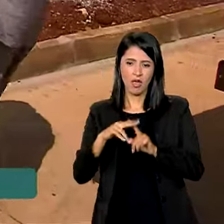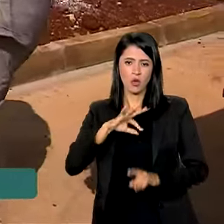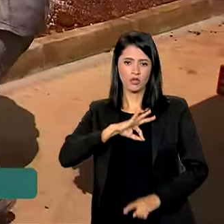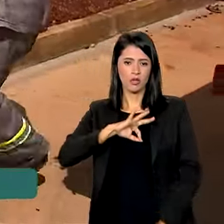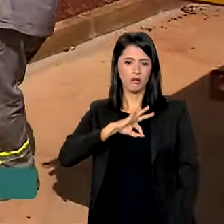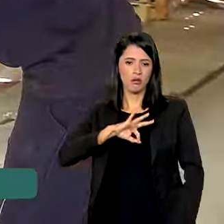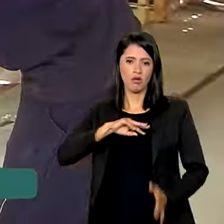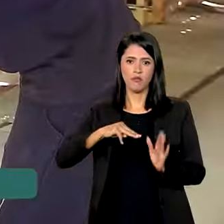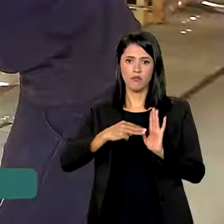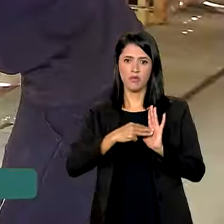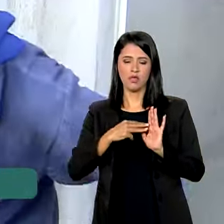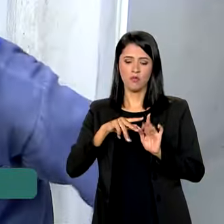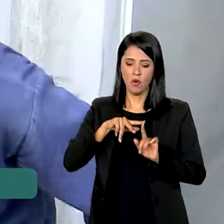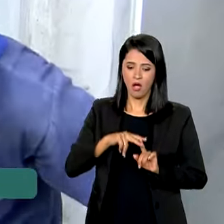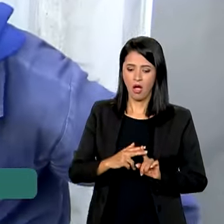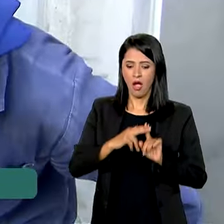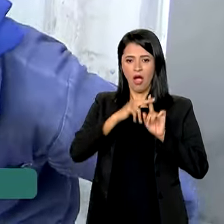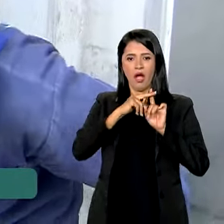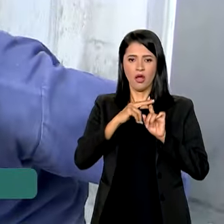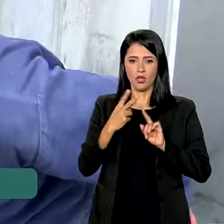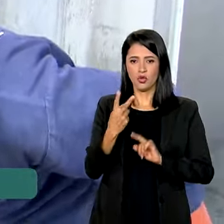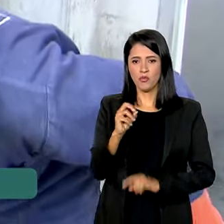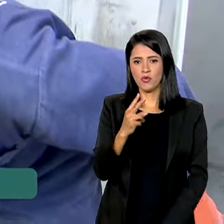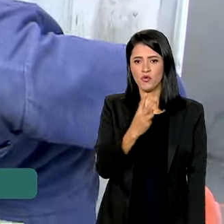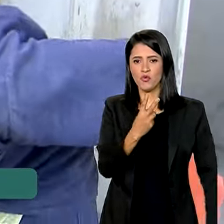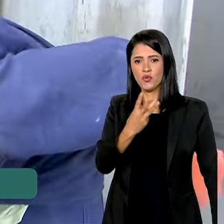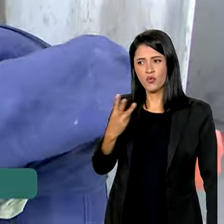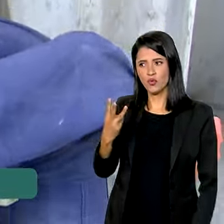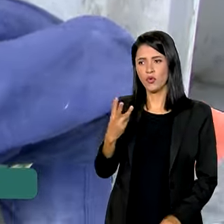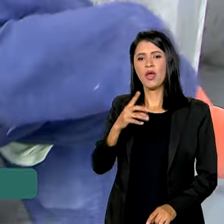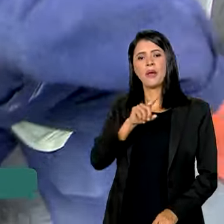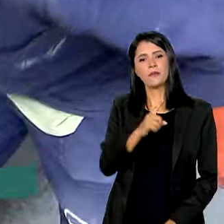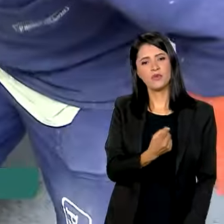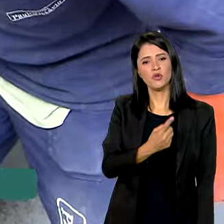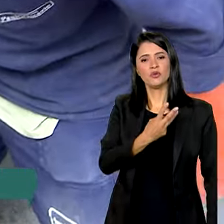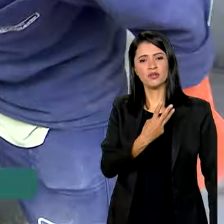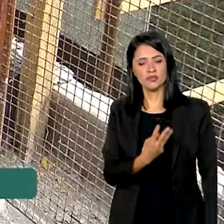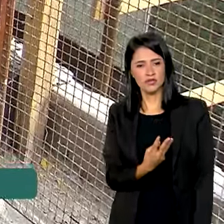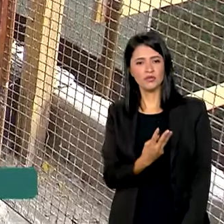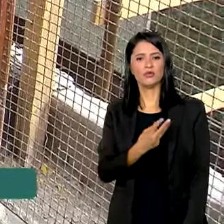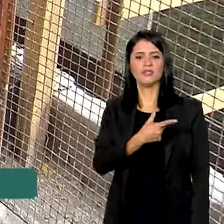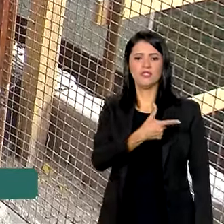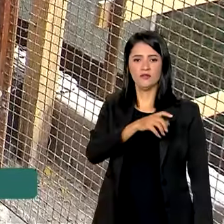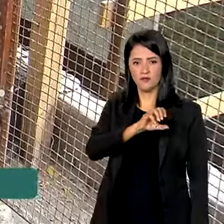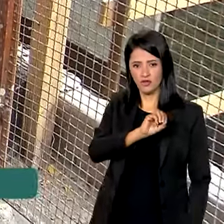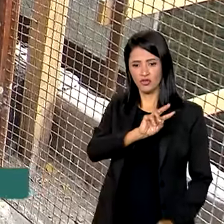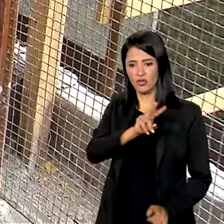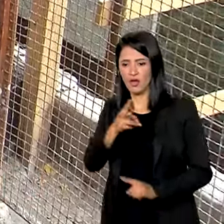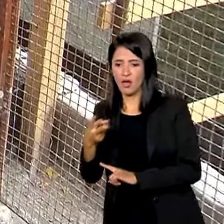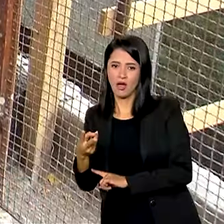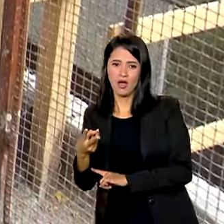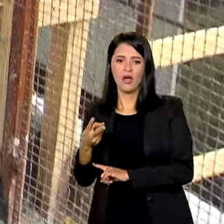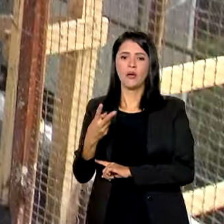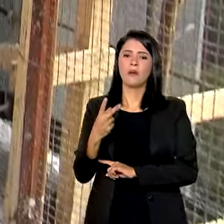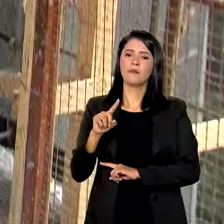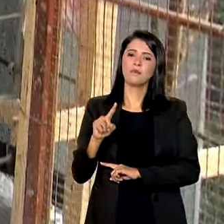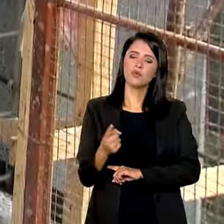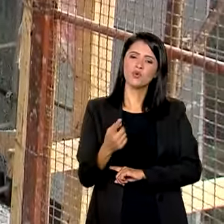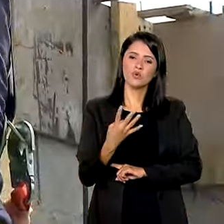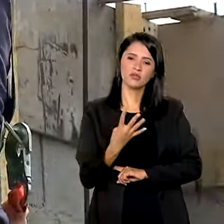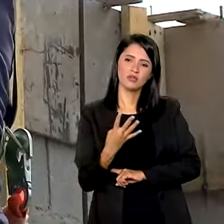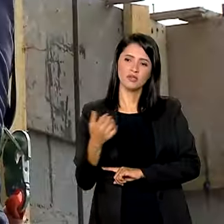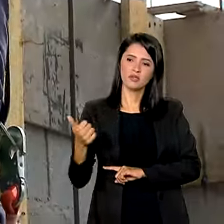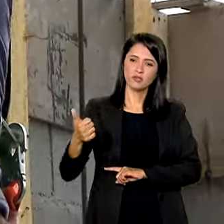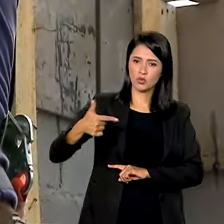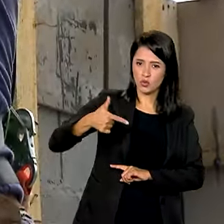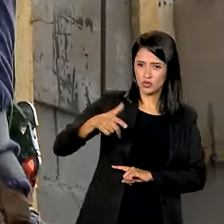salário mínimo, que em 2023 passou de R$.320 para R$ 1.412,